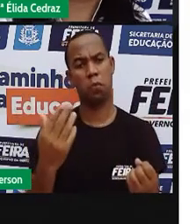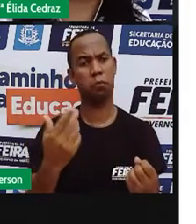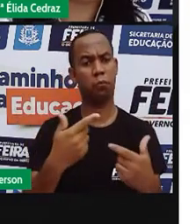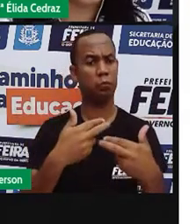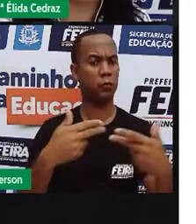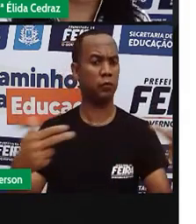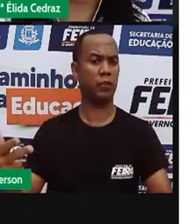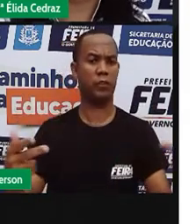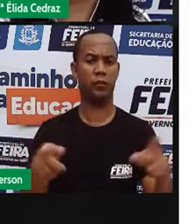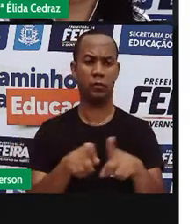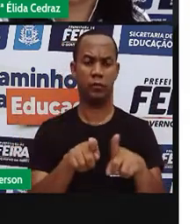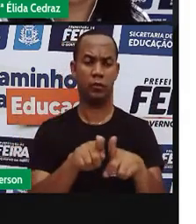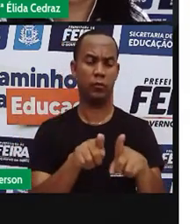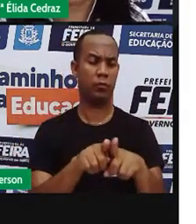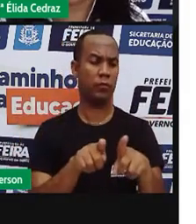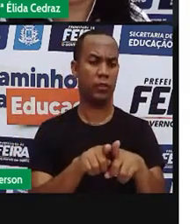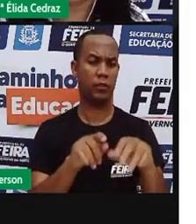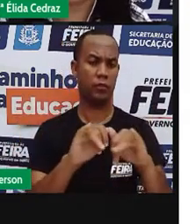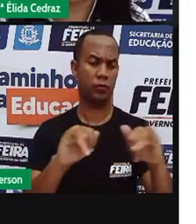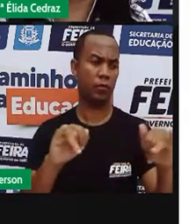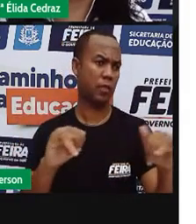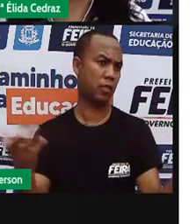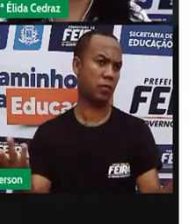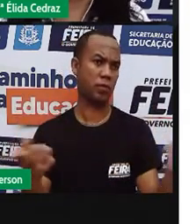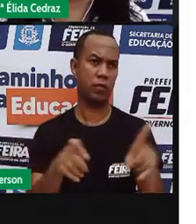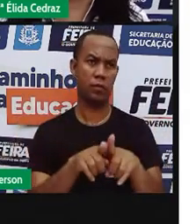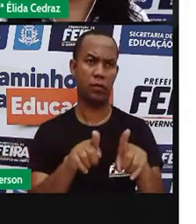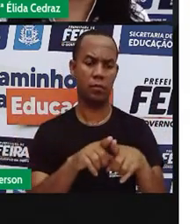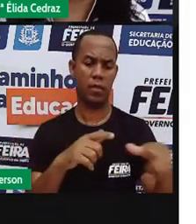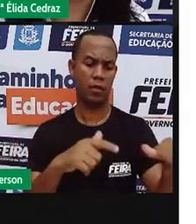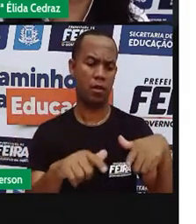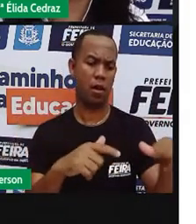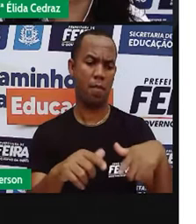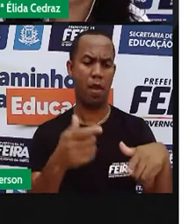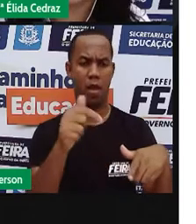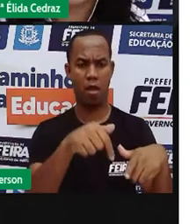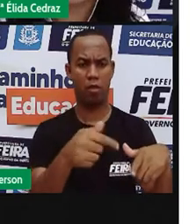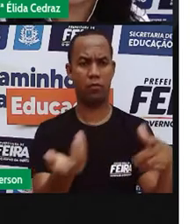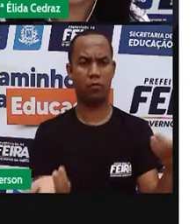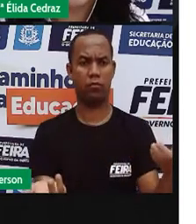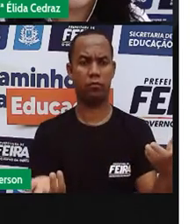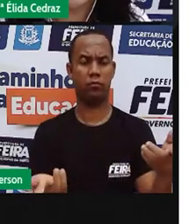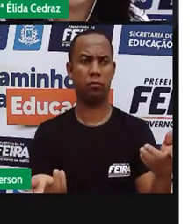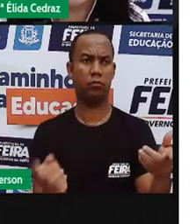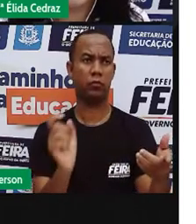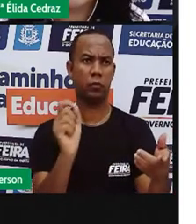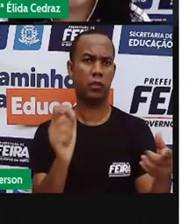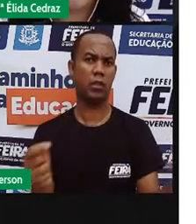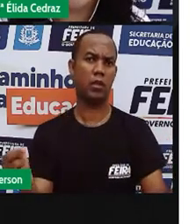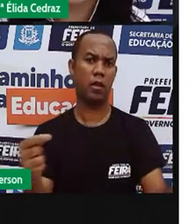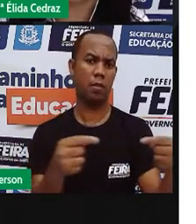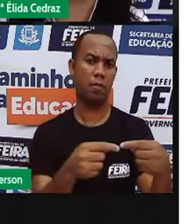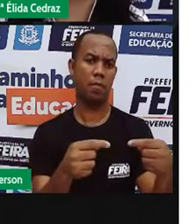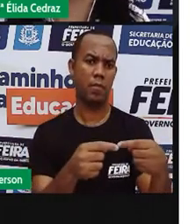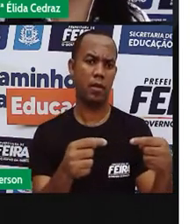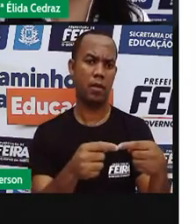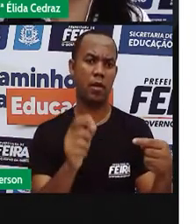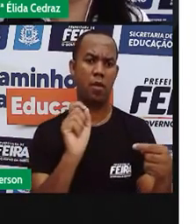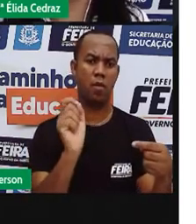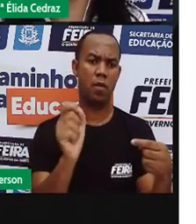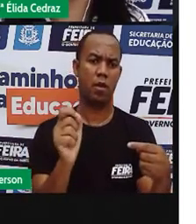serviços e imprimos. Sem finalidade, pessoa viva. A resposta